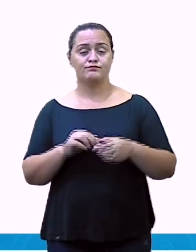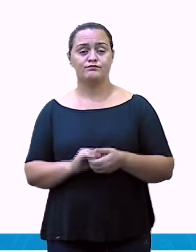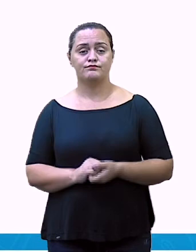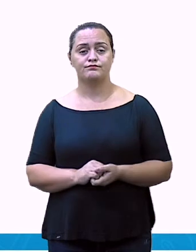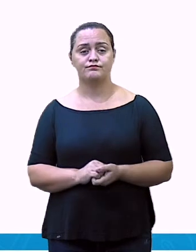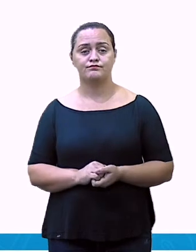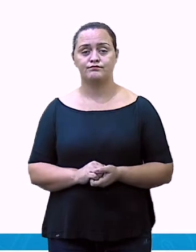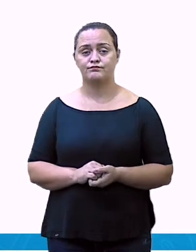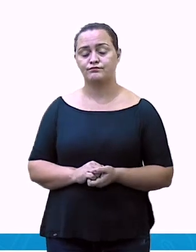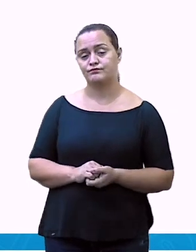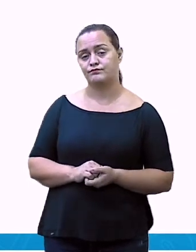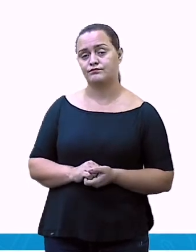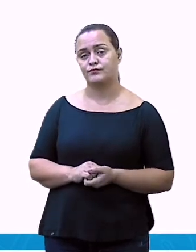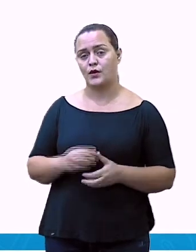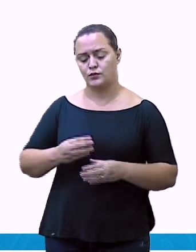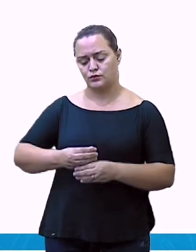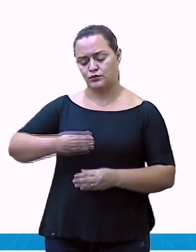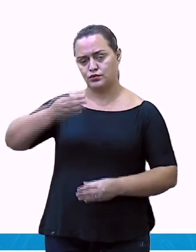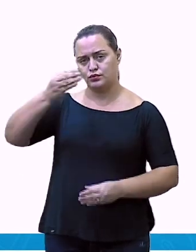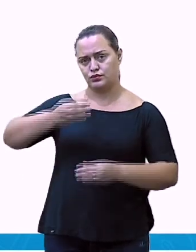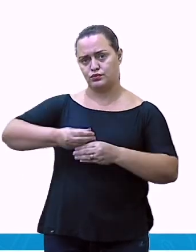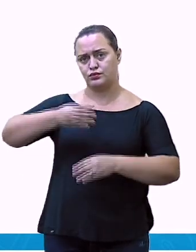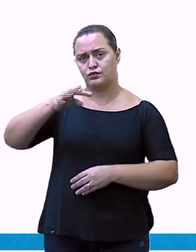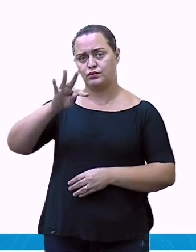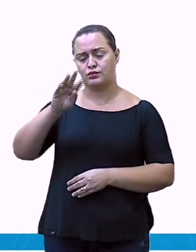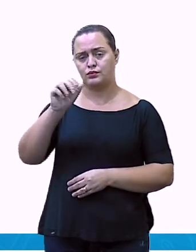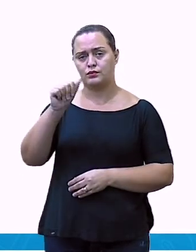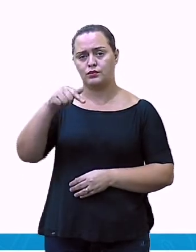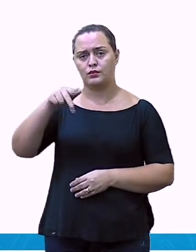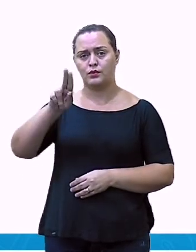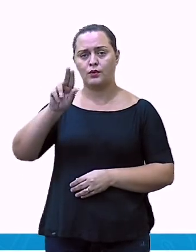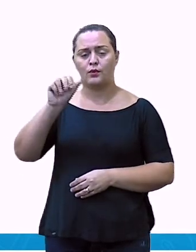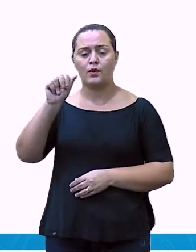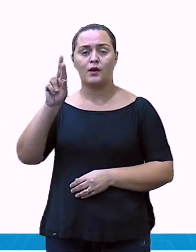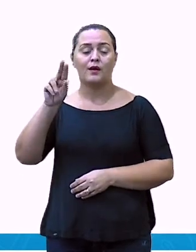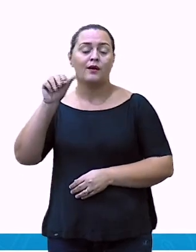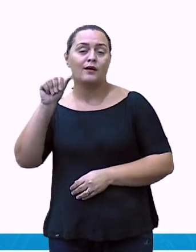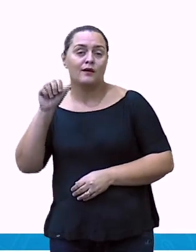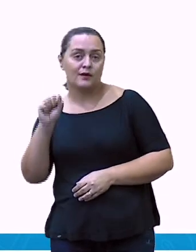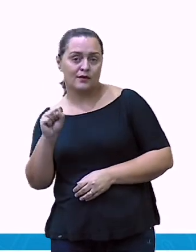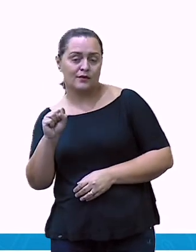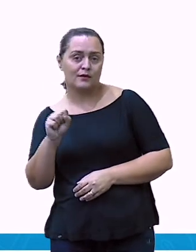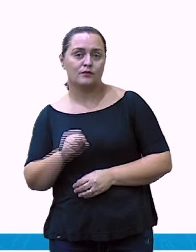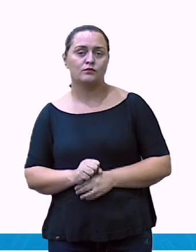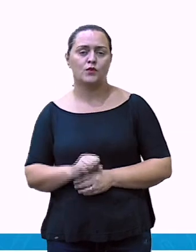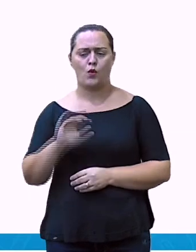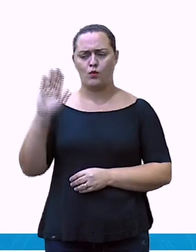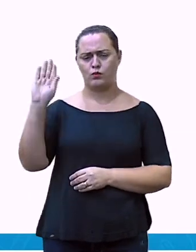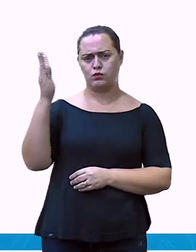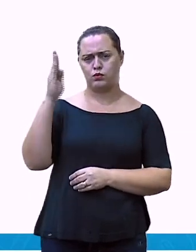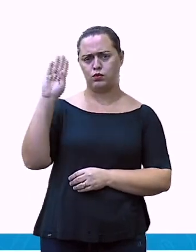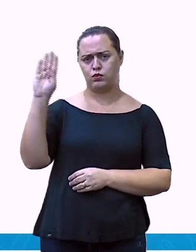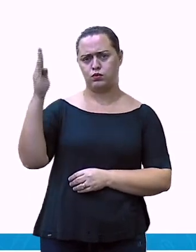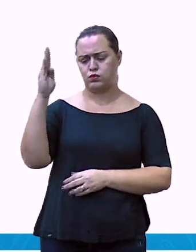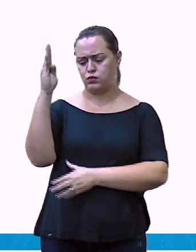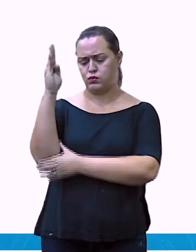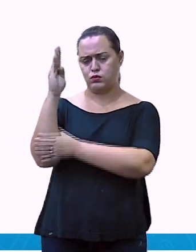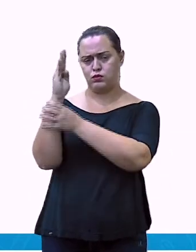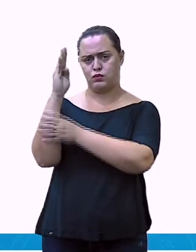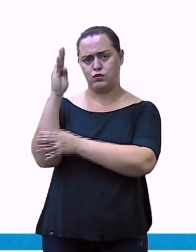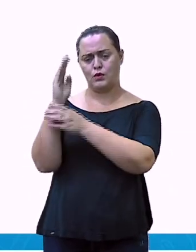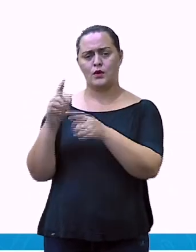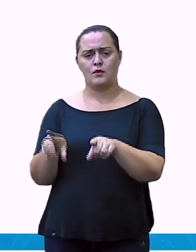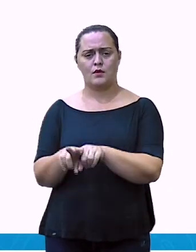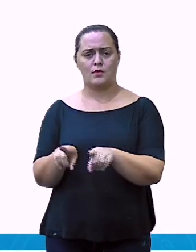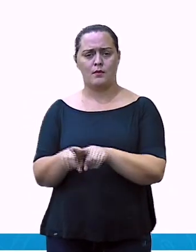oca? É feita com taquaras, troncos de árvores e coberta por folhas de palmeiras ou